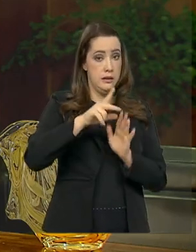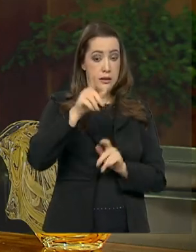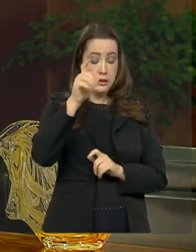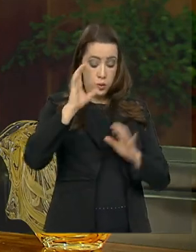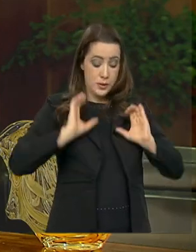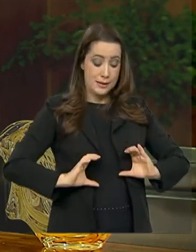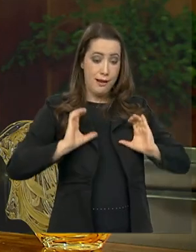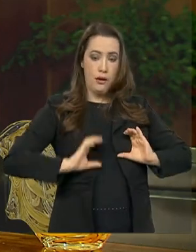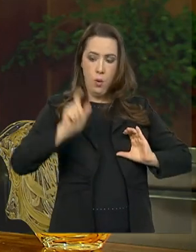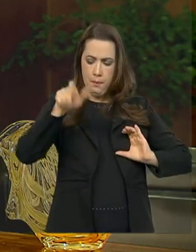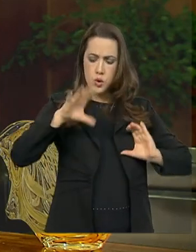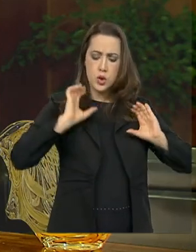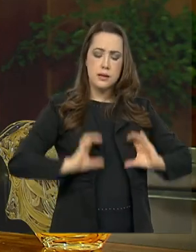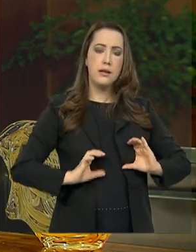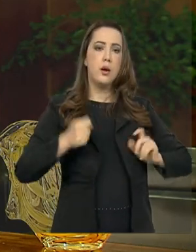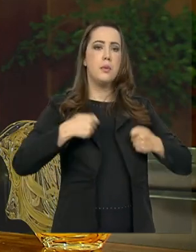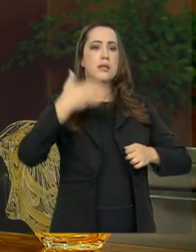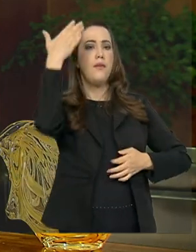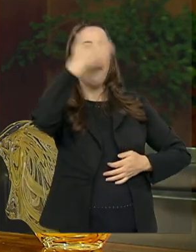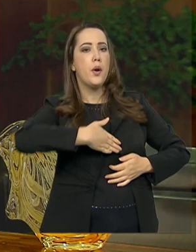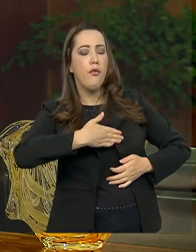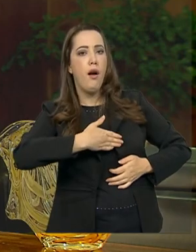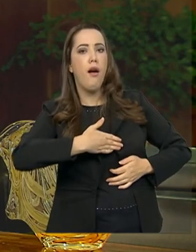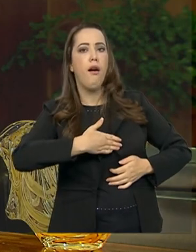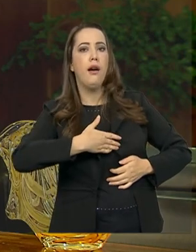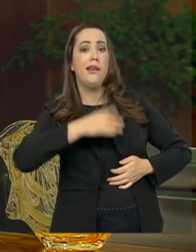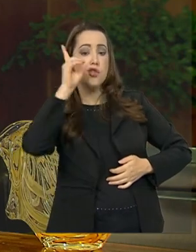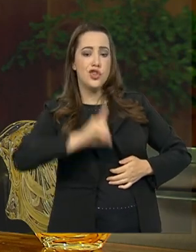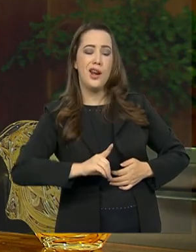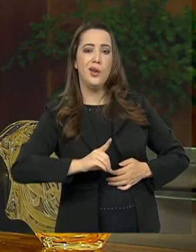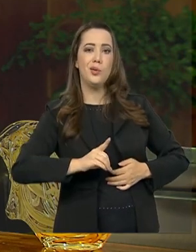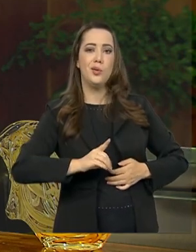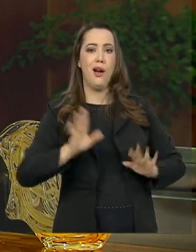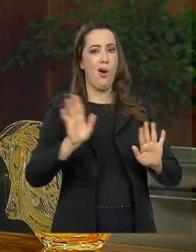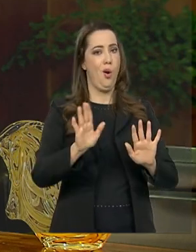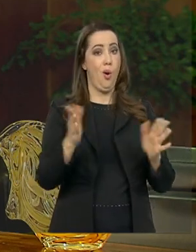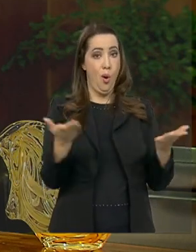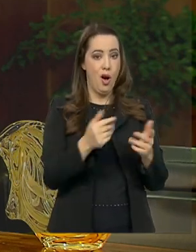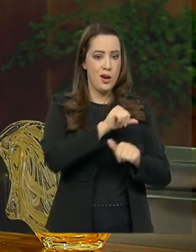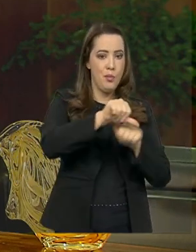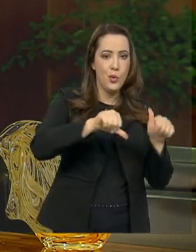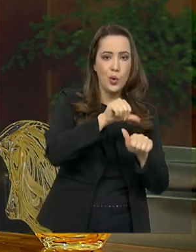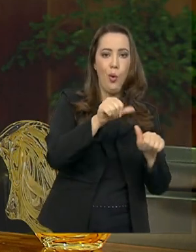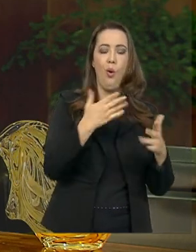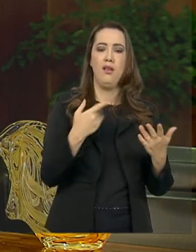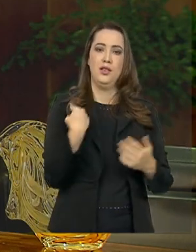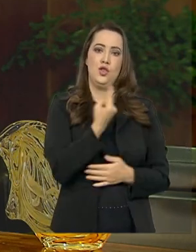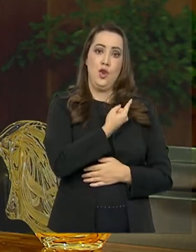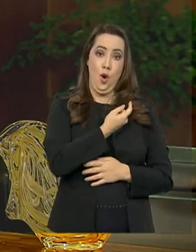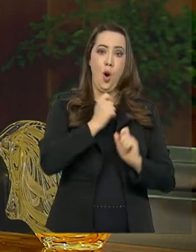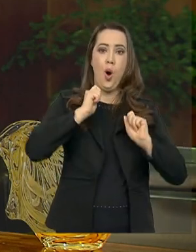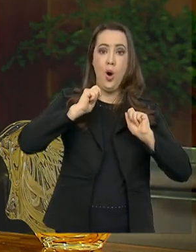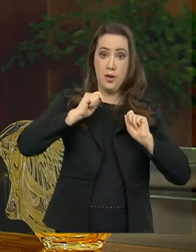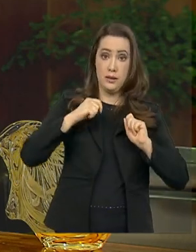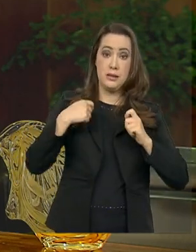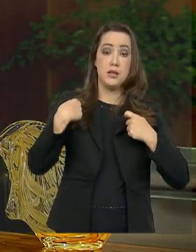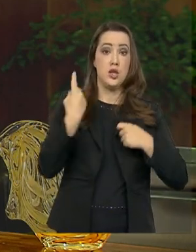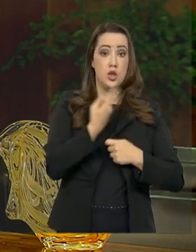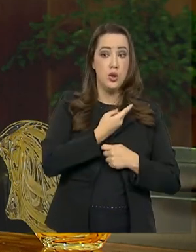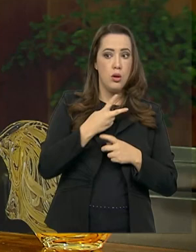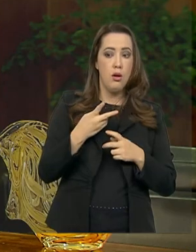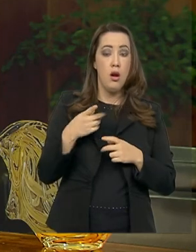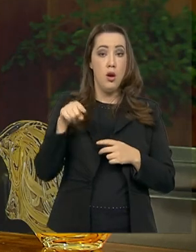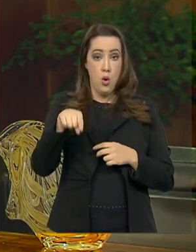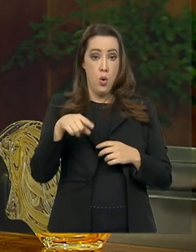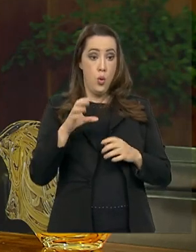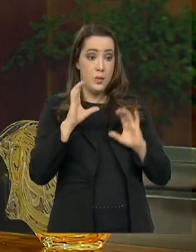direito do cidadão e que o Estado detém a informação, basta o cidadão declarar que nós temos que comprovar se ele tem o direito ou não. E não, ele